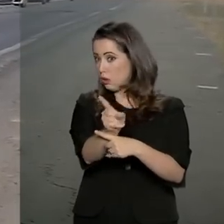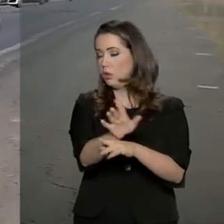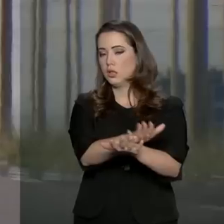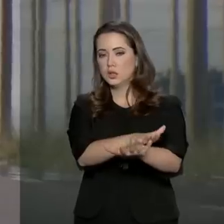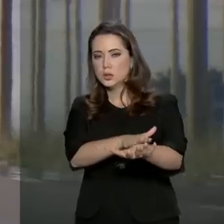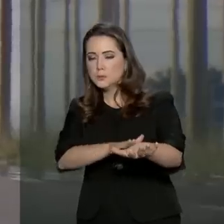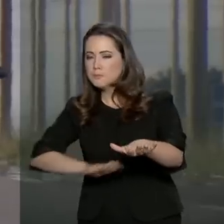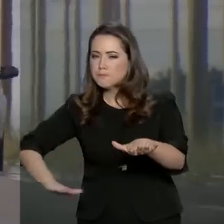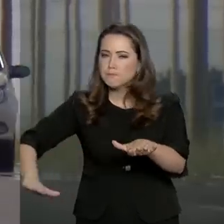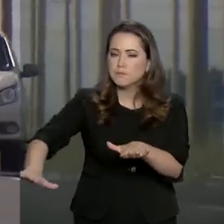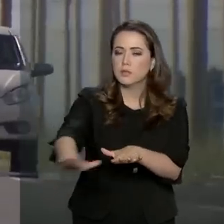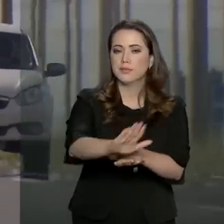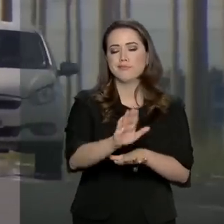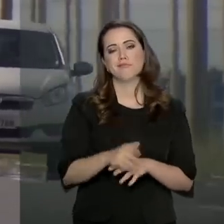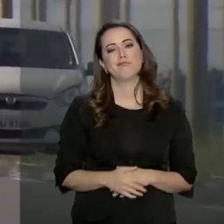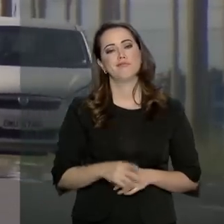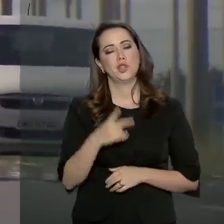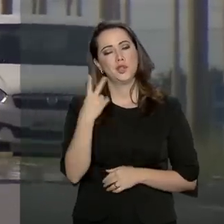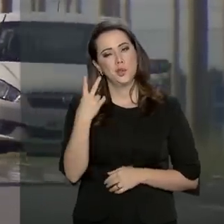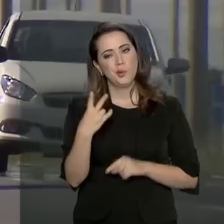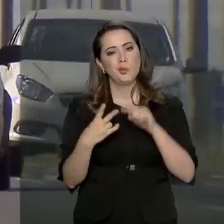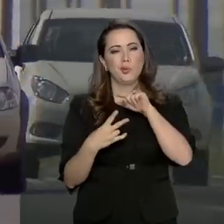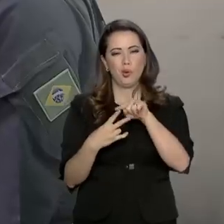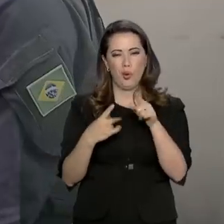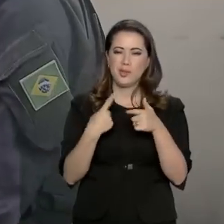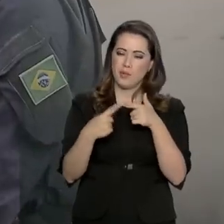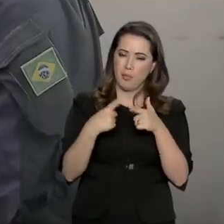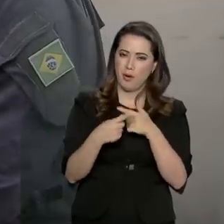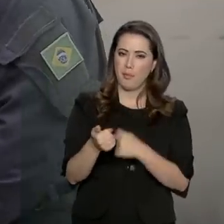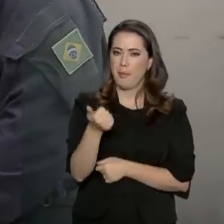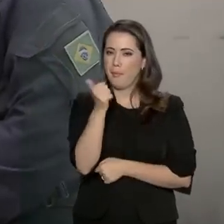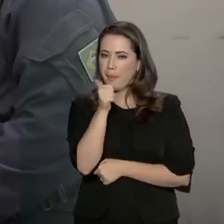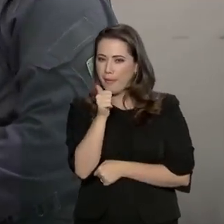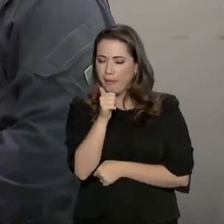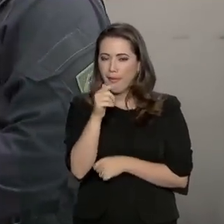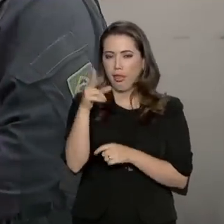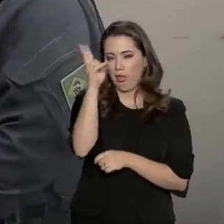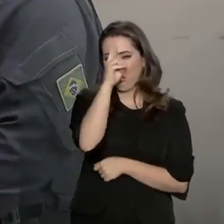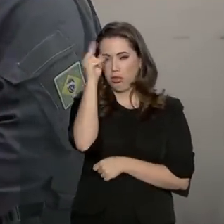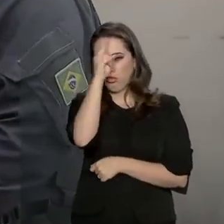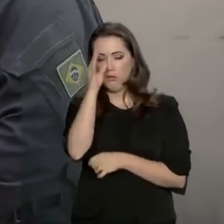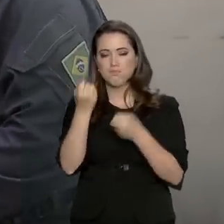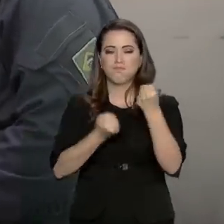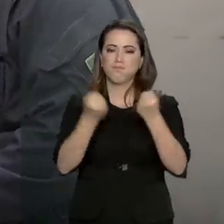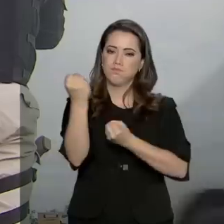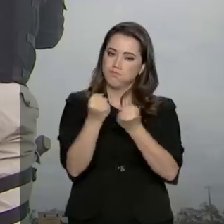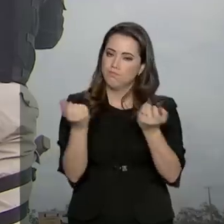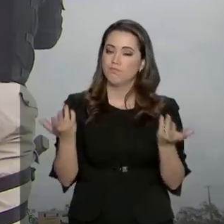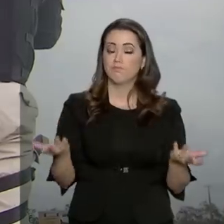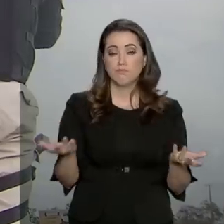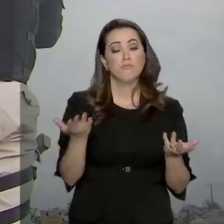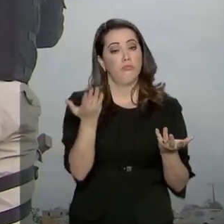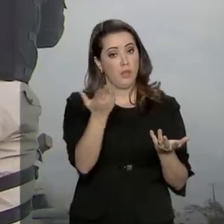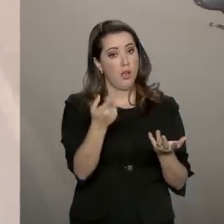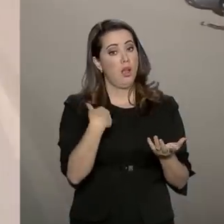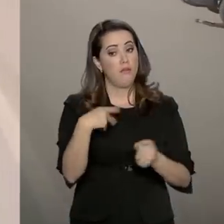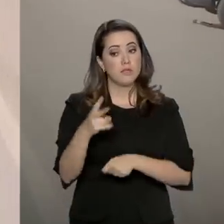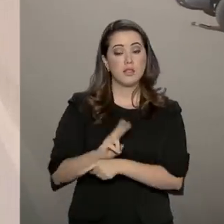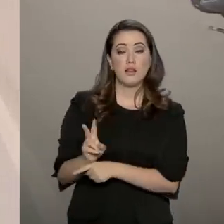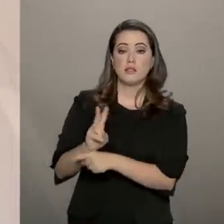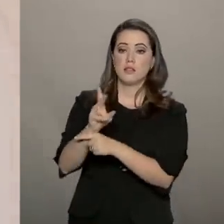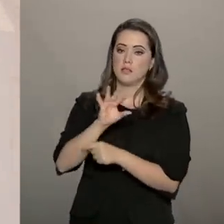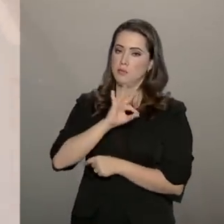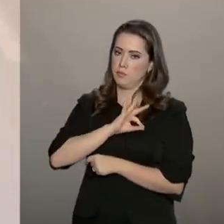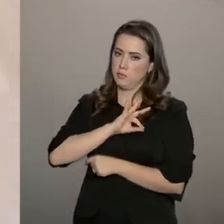proibido e a união de dois velhos conhecidos, o álcool e a direção. Durante a abordagem da